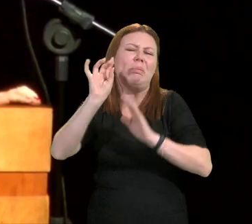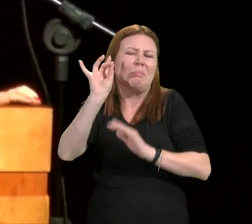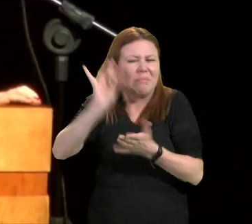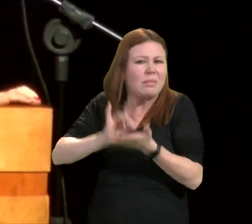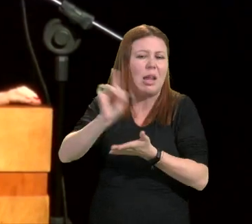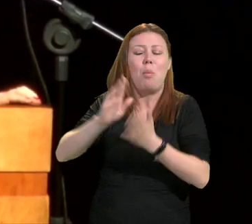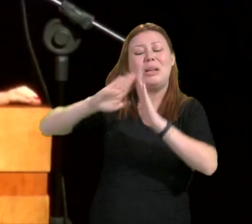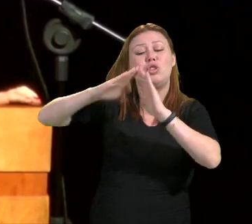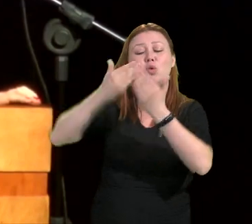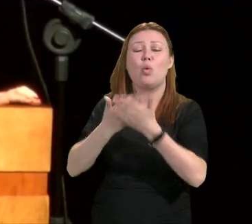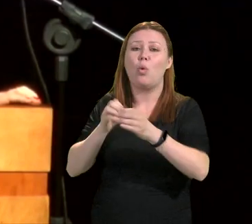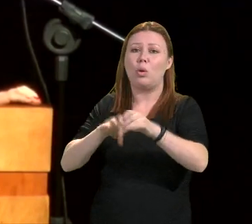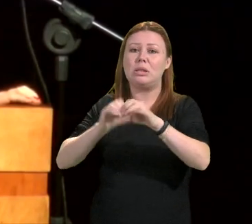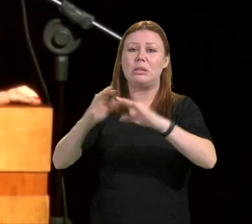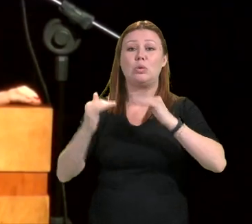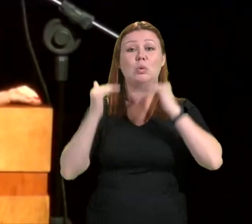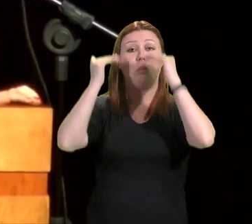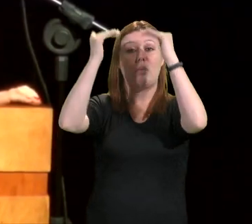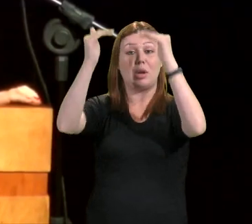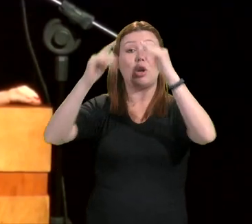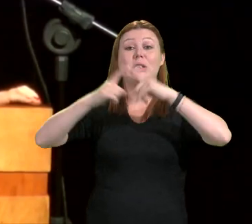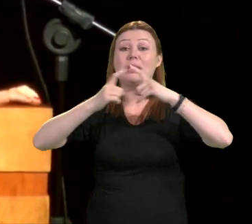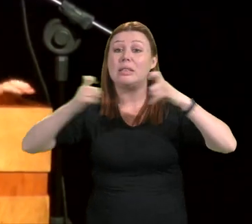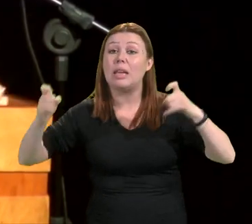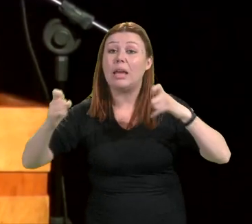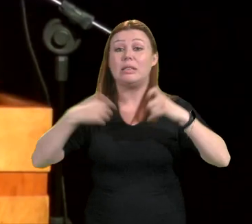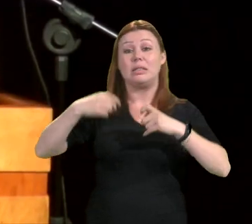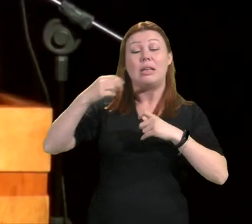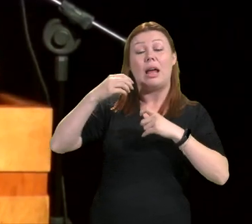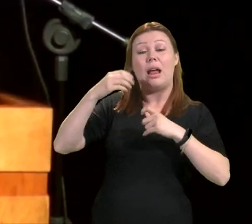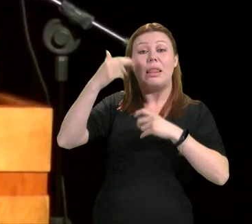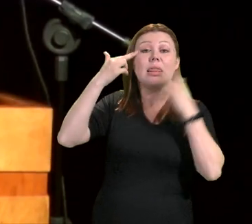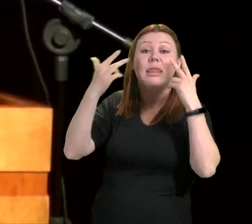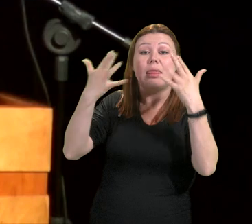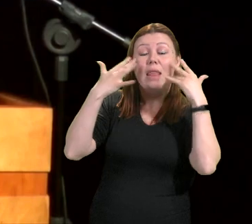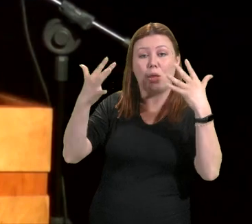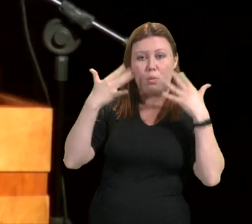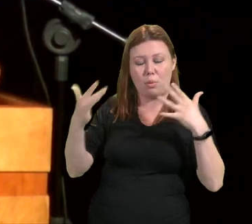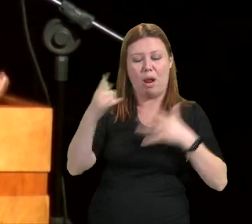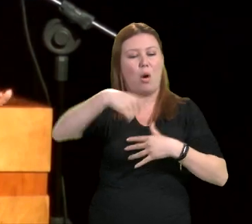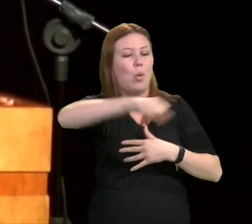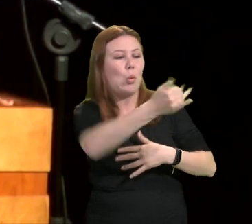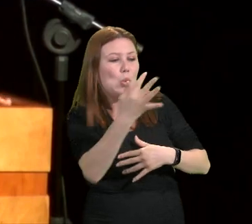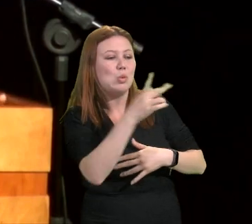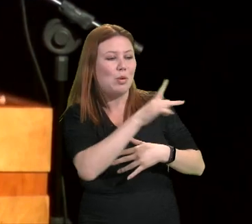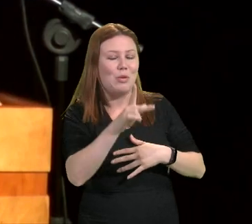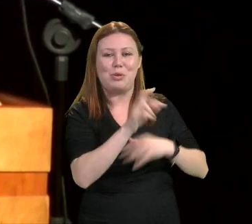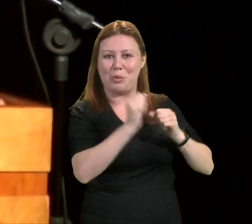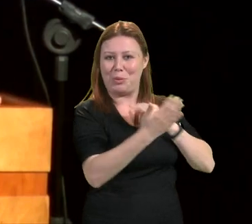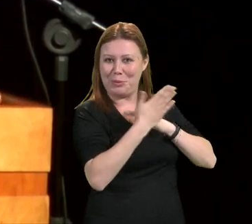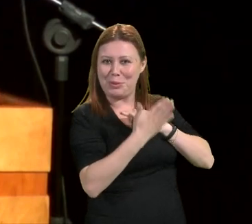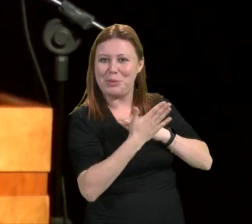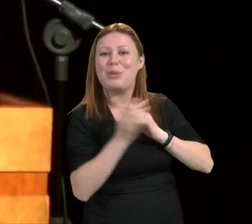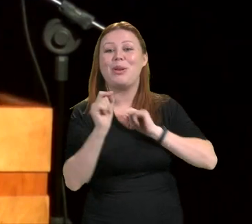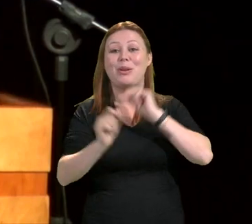superiores sobre ciências naturais. Edivaldo, meus colegas da Biológicas aqui, fundada por uma mulher em